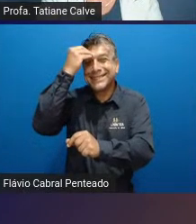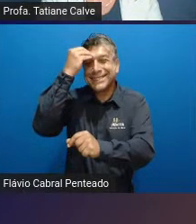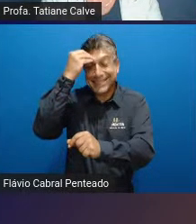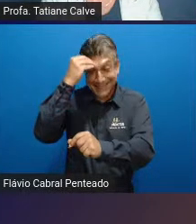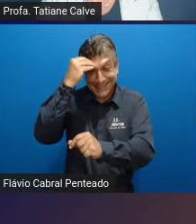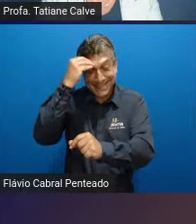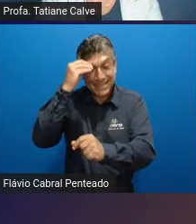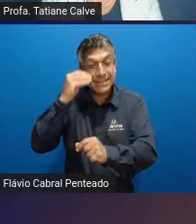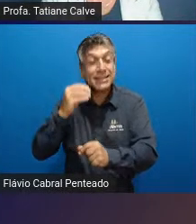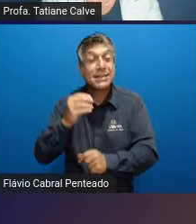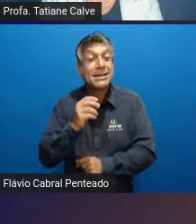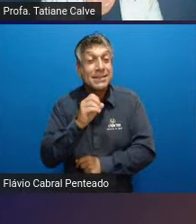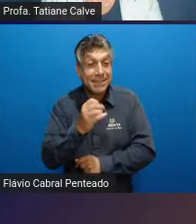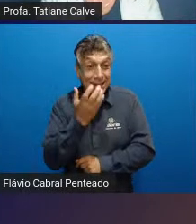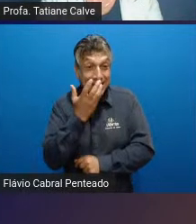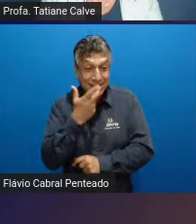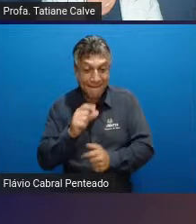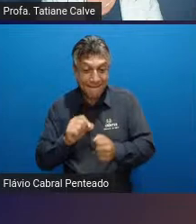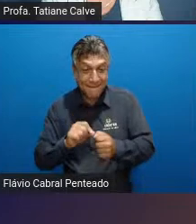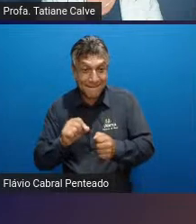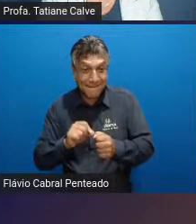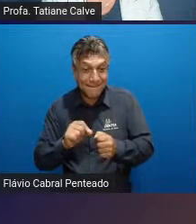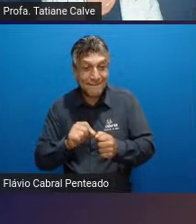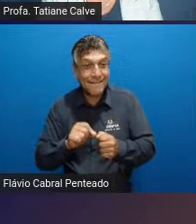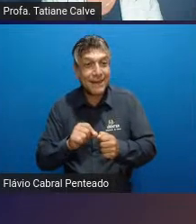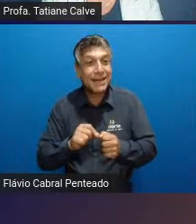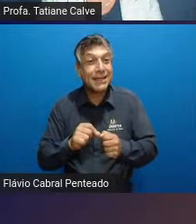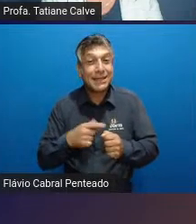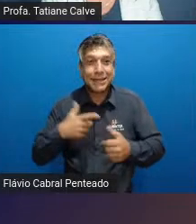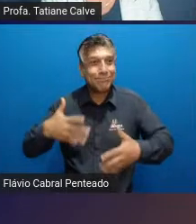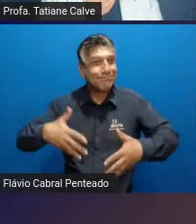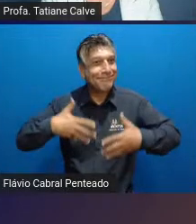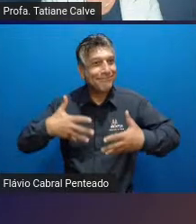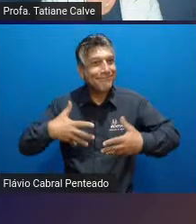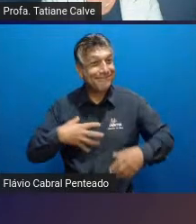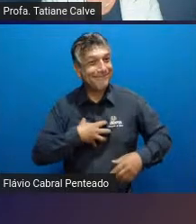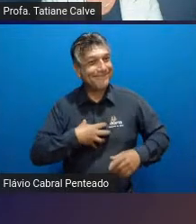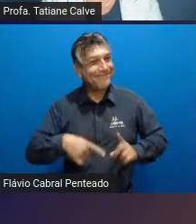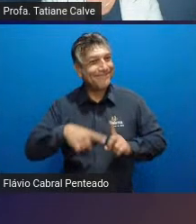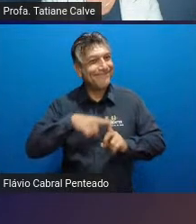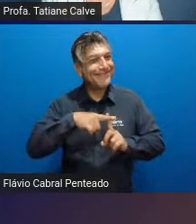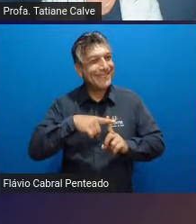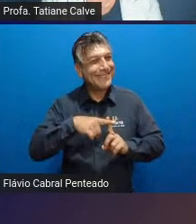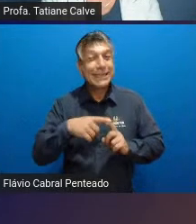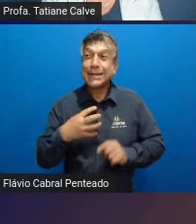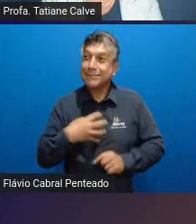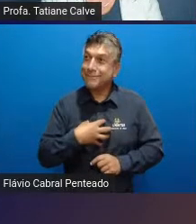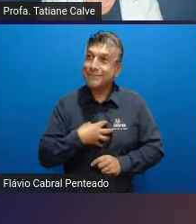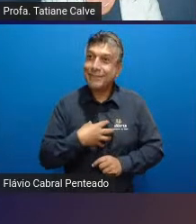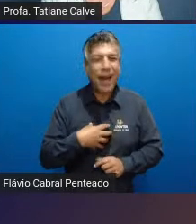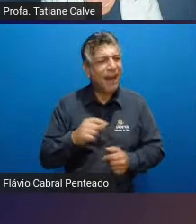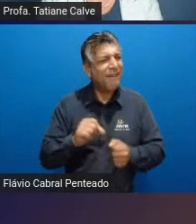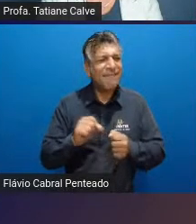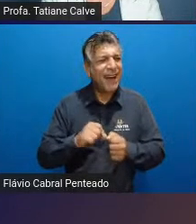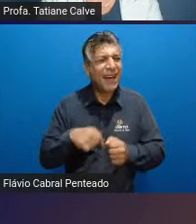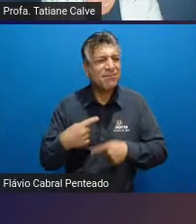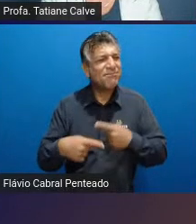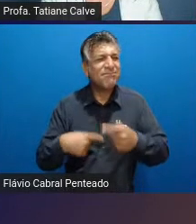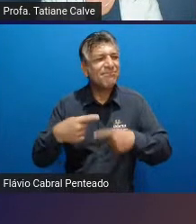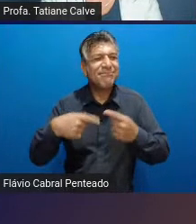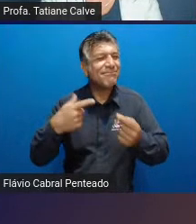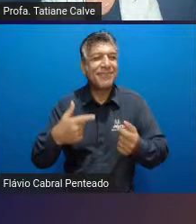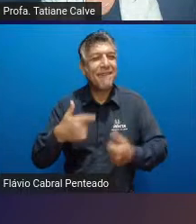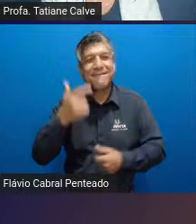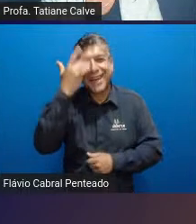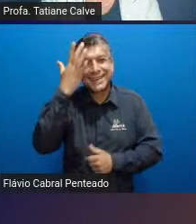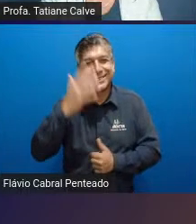quando a criança faz algo em que ela está motivada ela realiza essa aquisição de forma mais